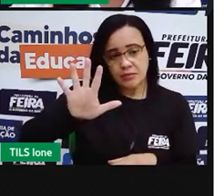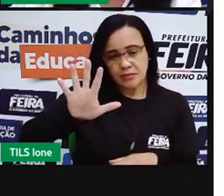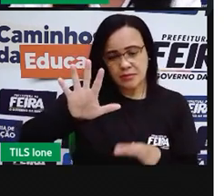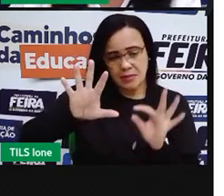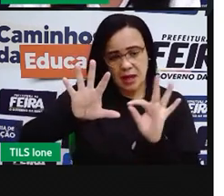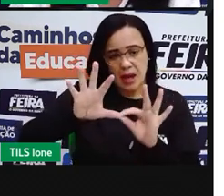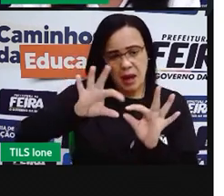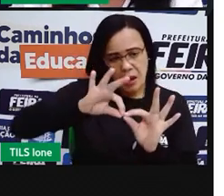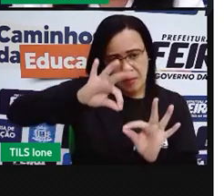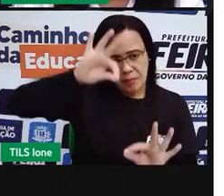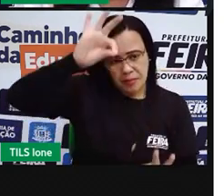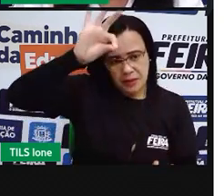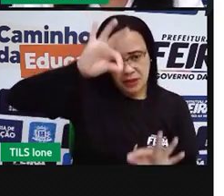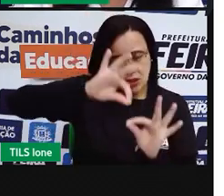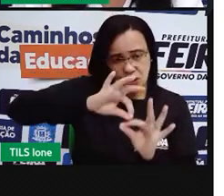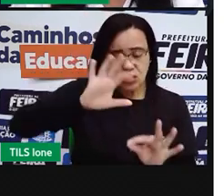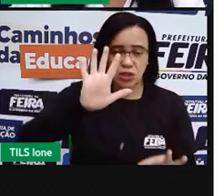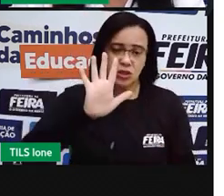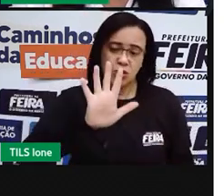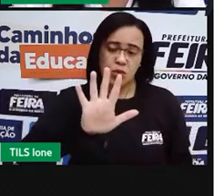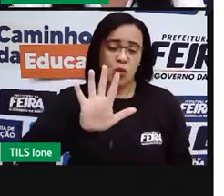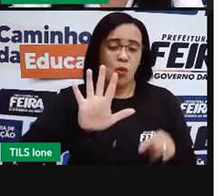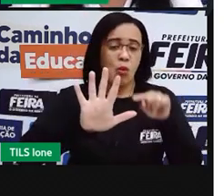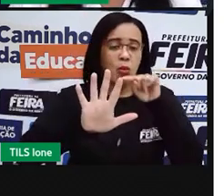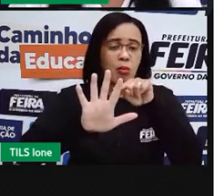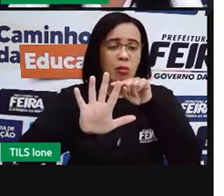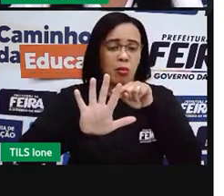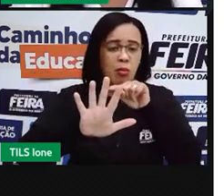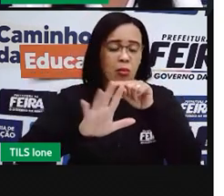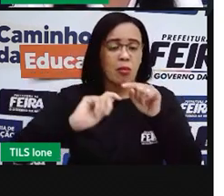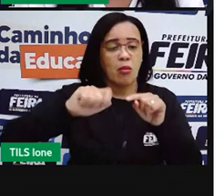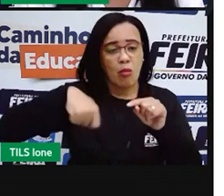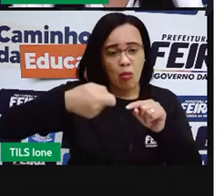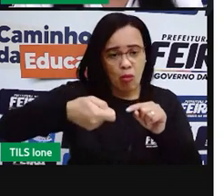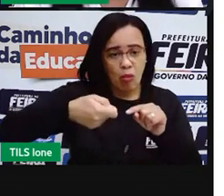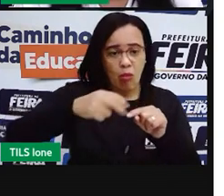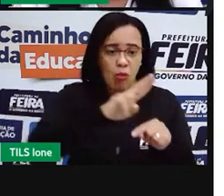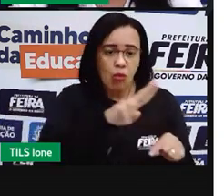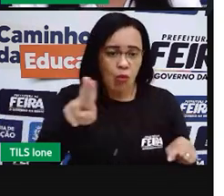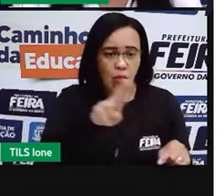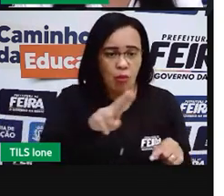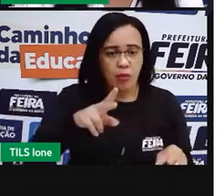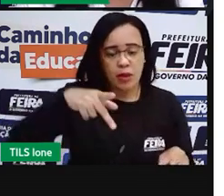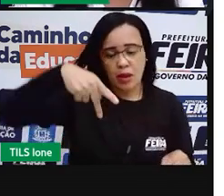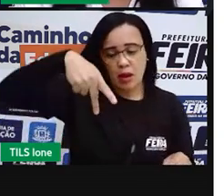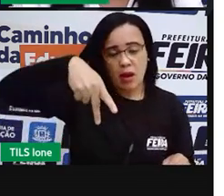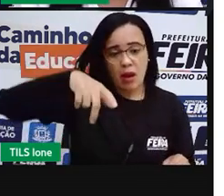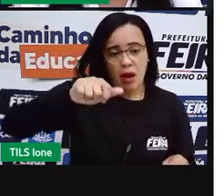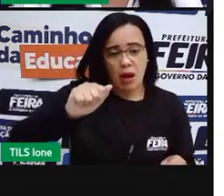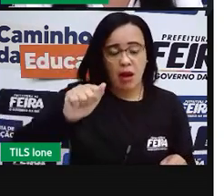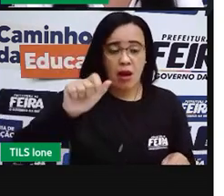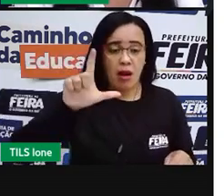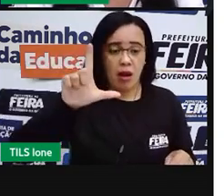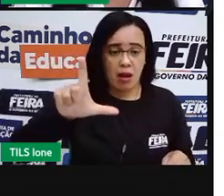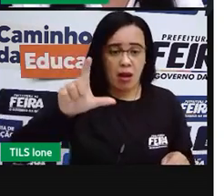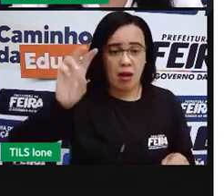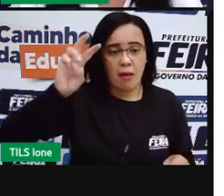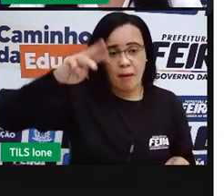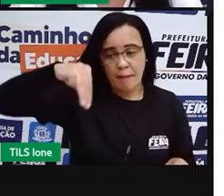a medida com o palmo. E aí, você pode ver quantos palmos tem a sua mesa,